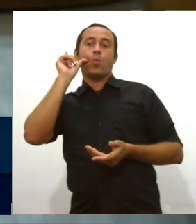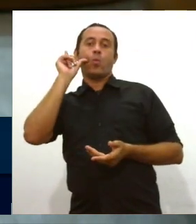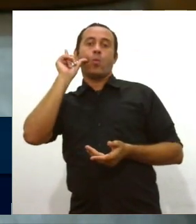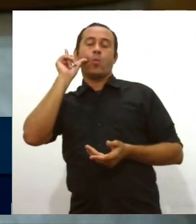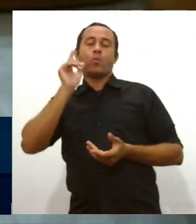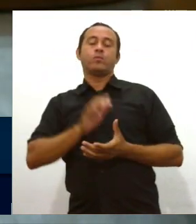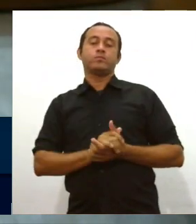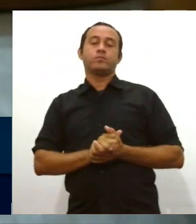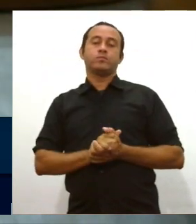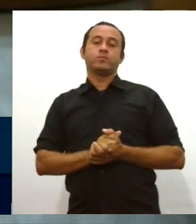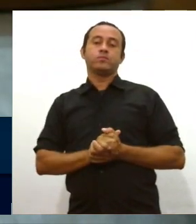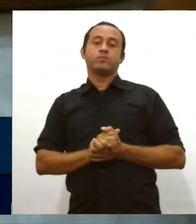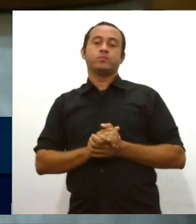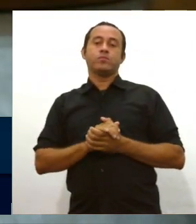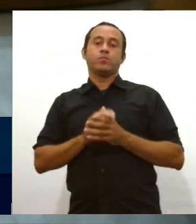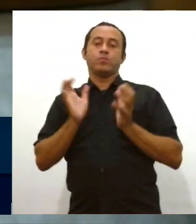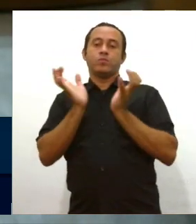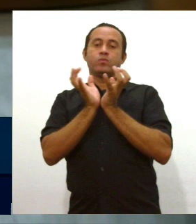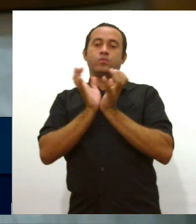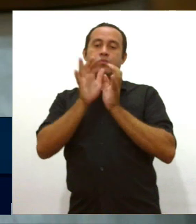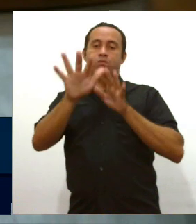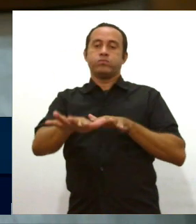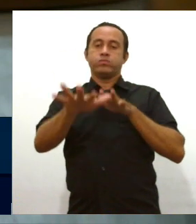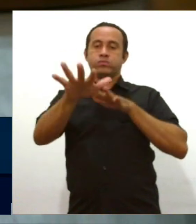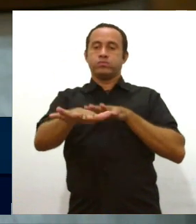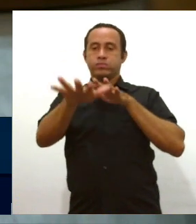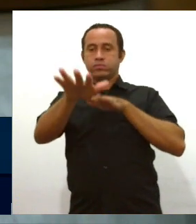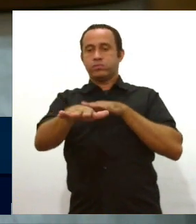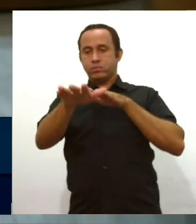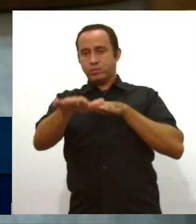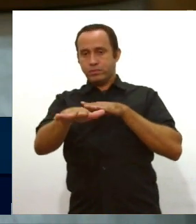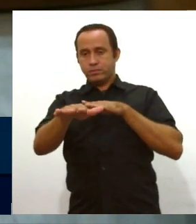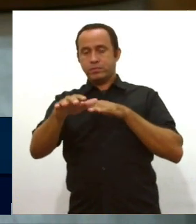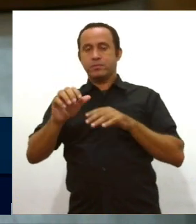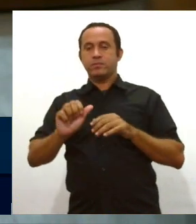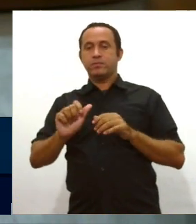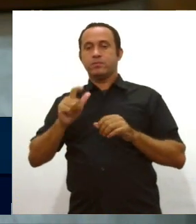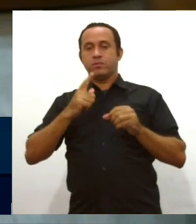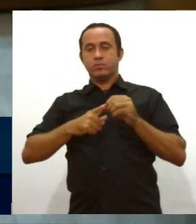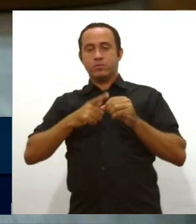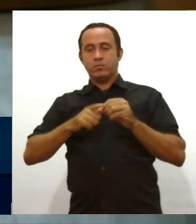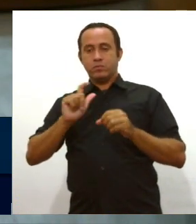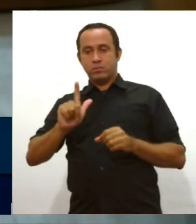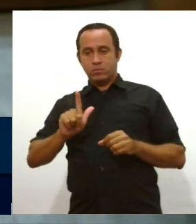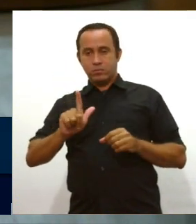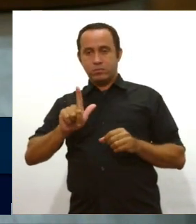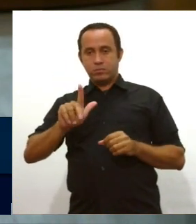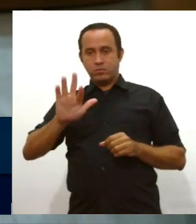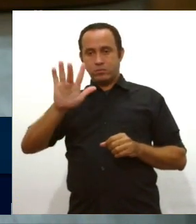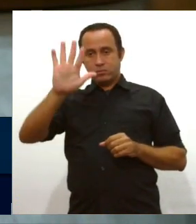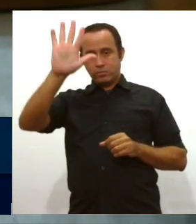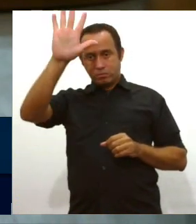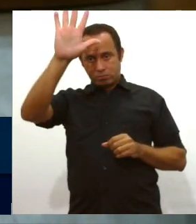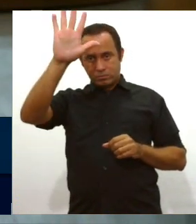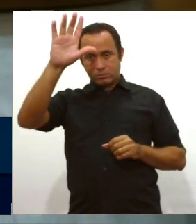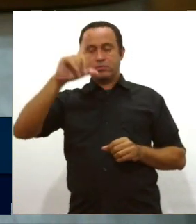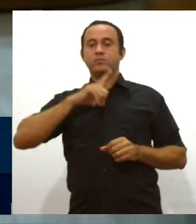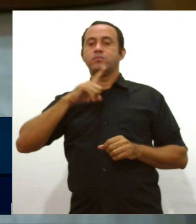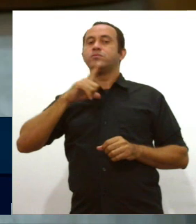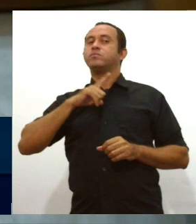caravana, vamos assim dizer, de convenções no município de Lagarto, da Dania também Lagarto, tem